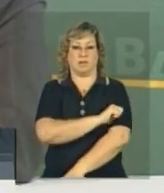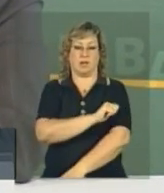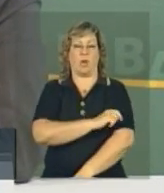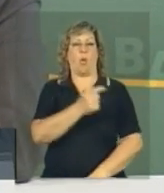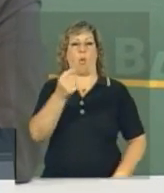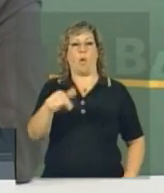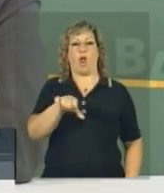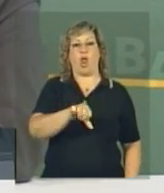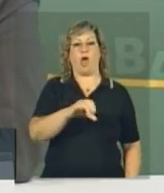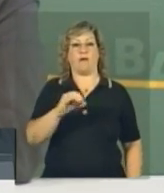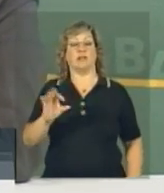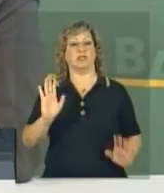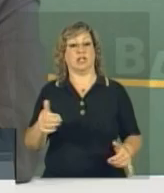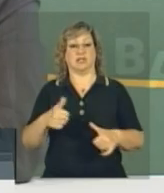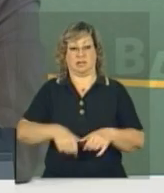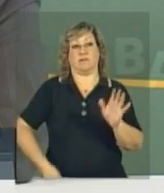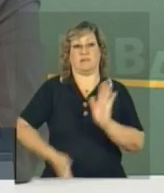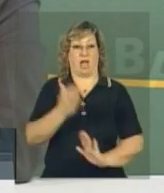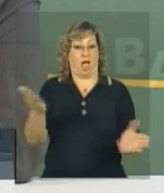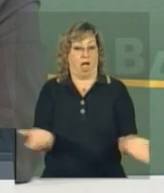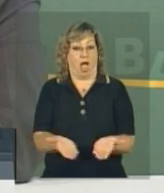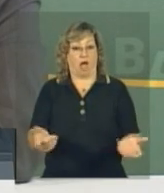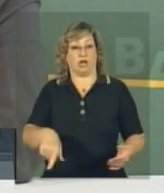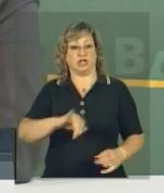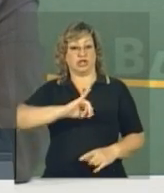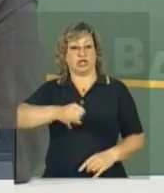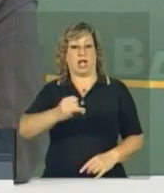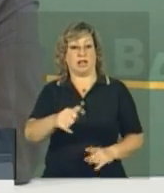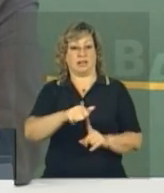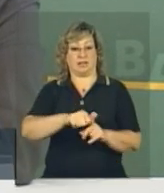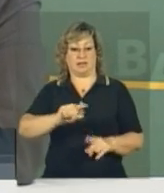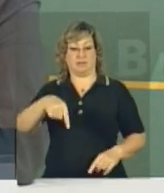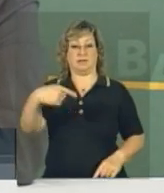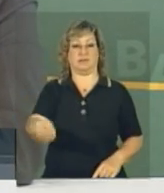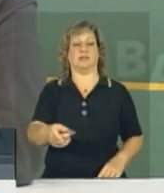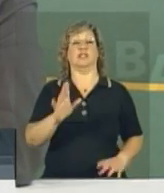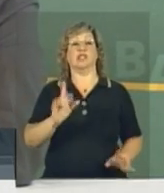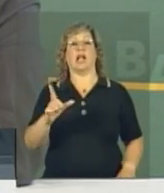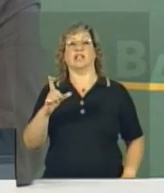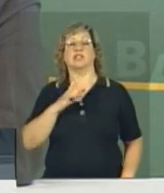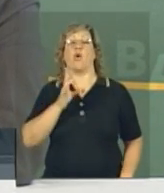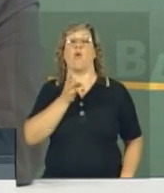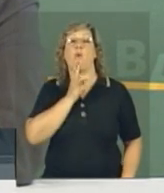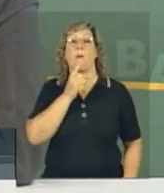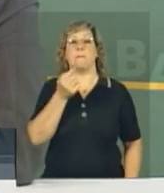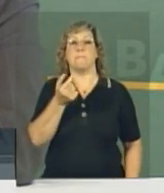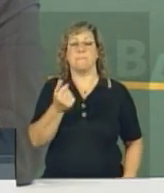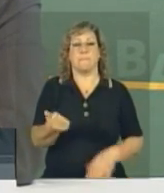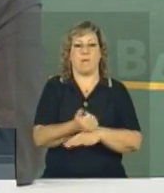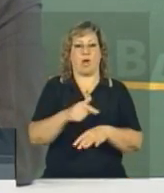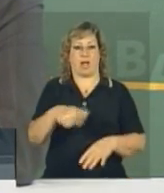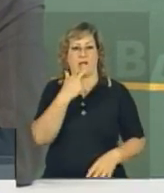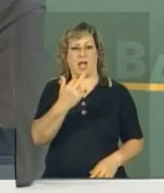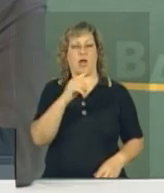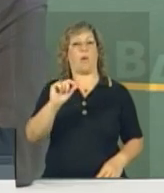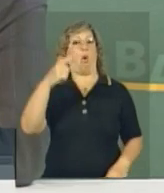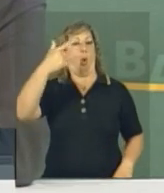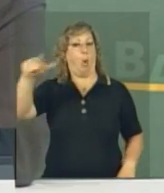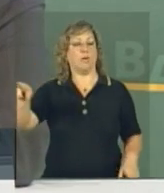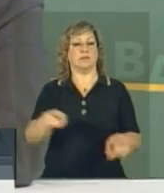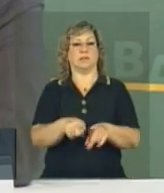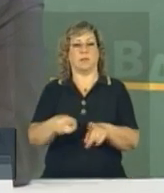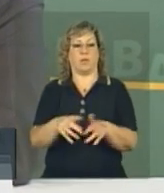quase 900, estão indo imediatamente agora em janeiro, porque já tinham um domínio um pouco melhor da língua, e os outros